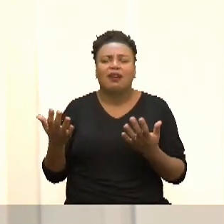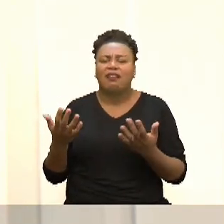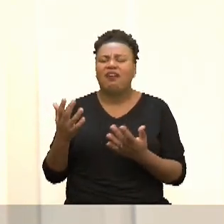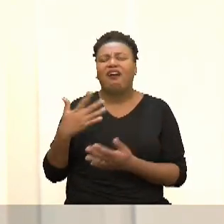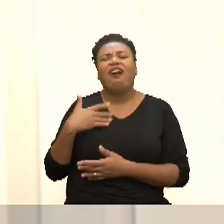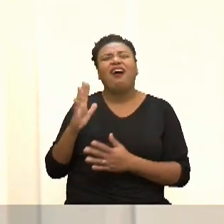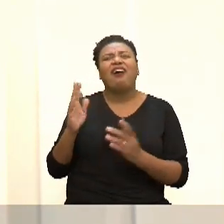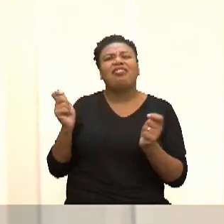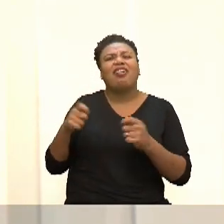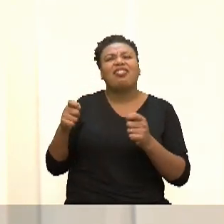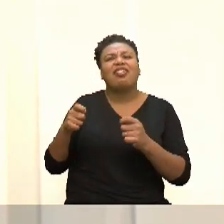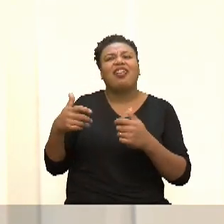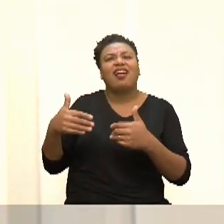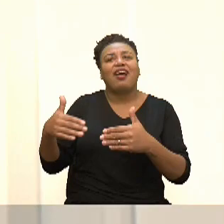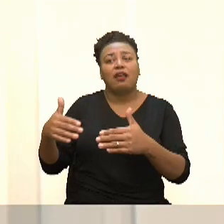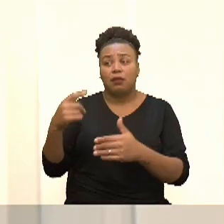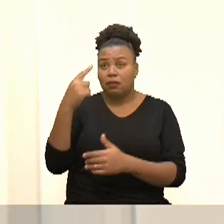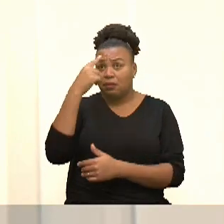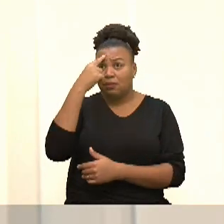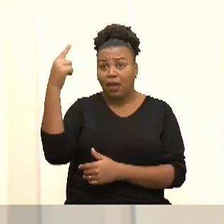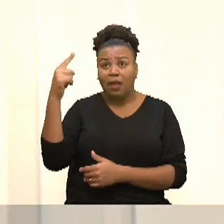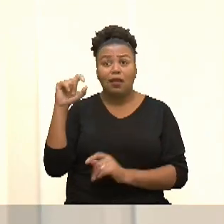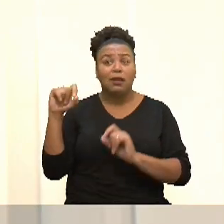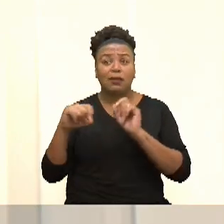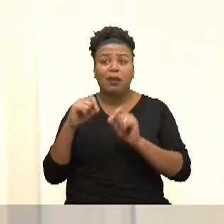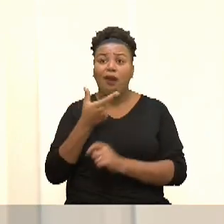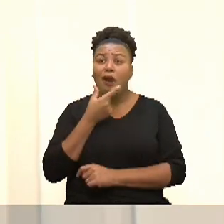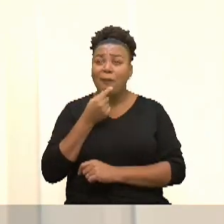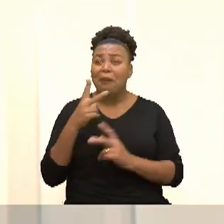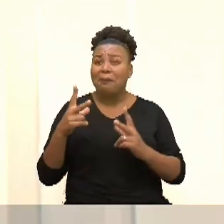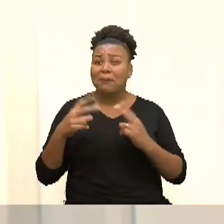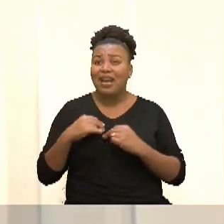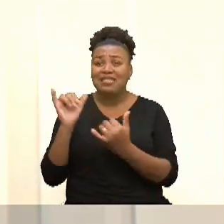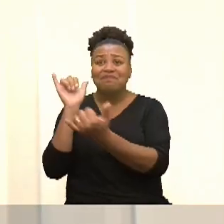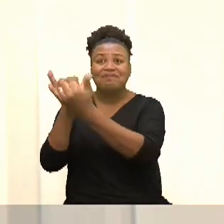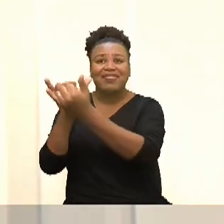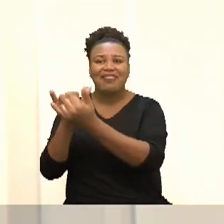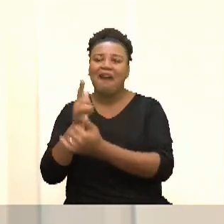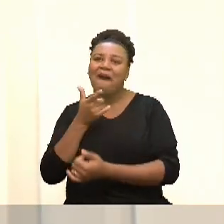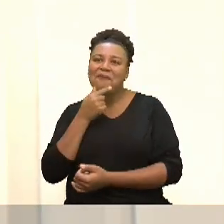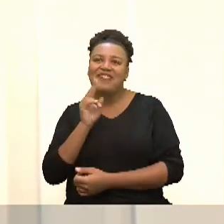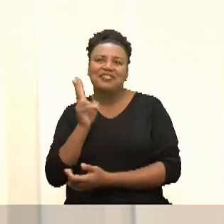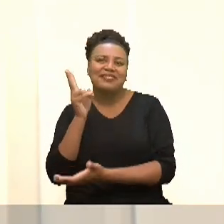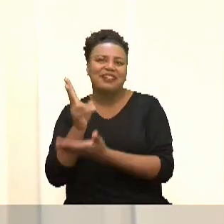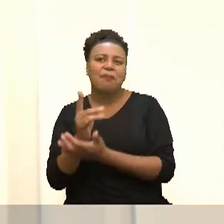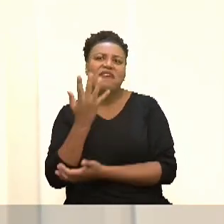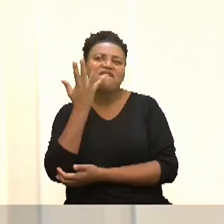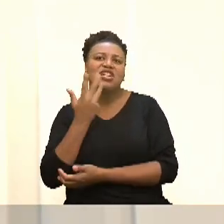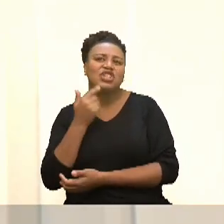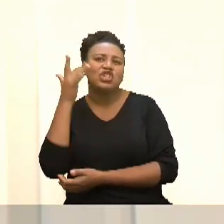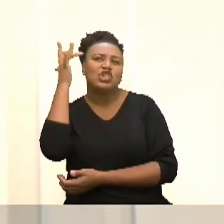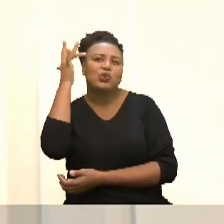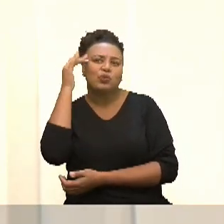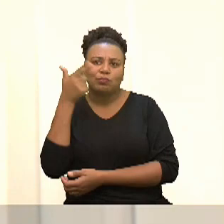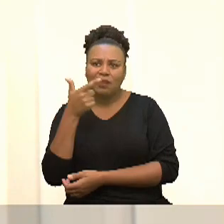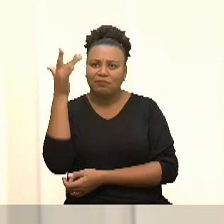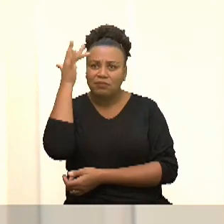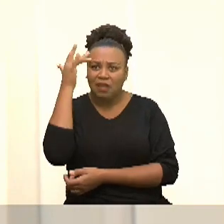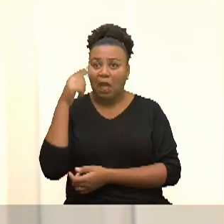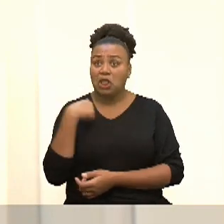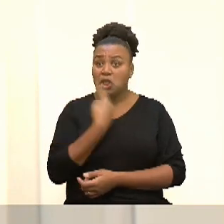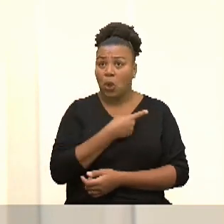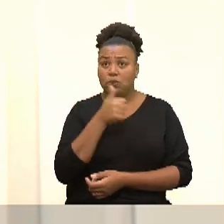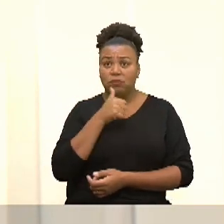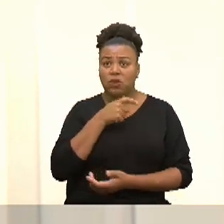relevar e ter essa ideia de que o homem merece perdão que o homem vai ser sempre infantilizado e a nós é